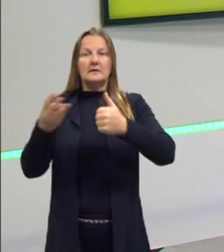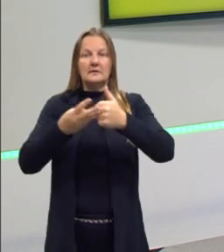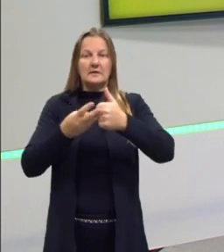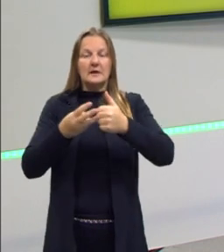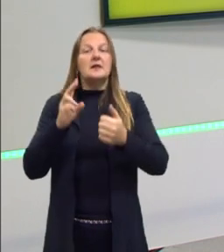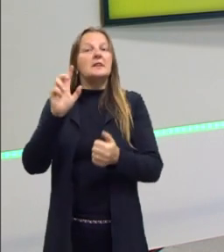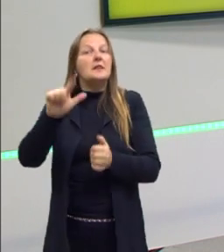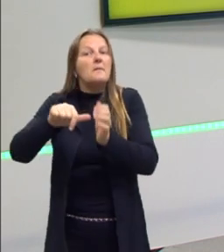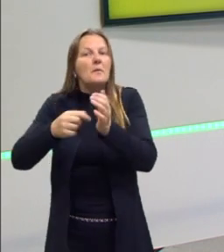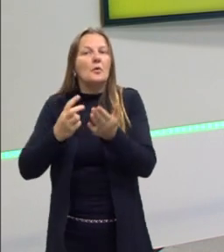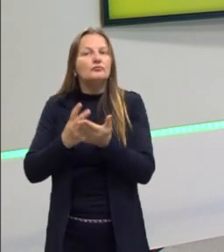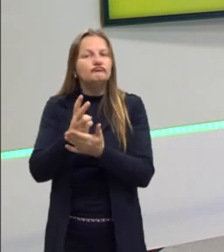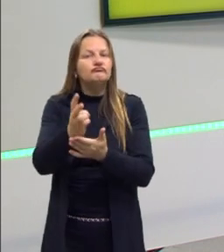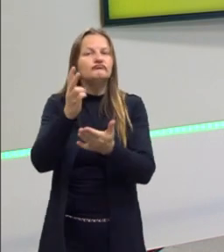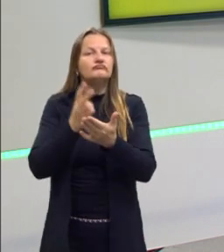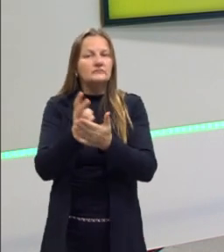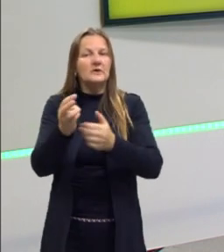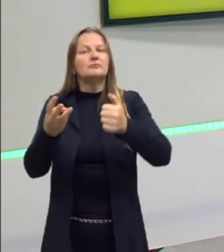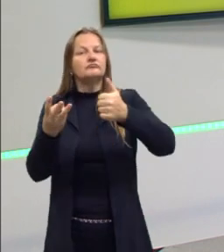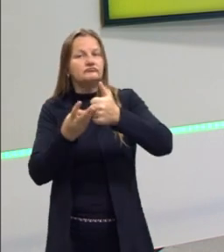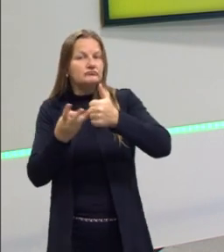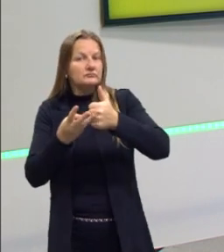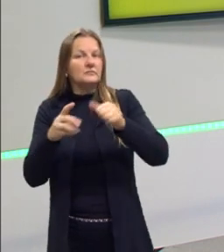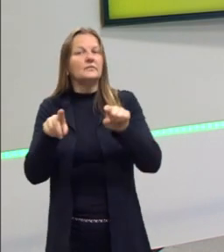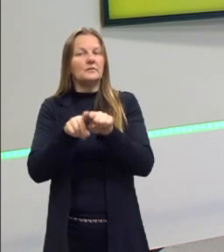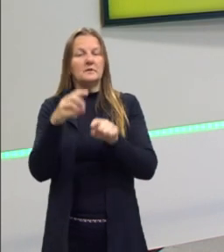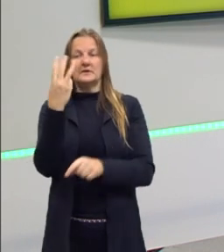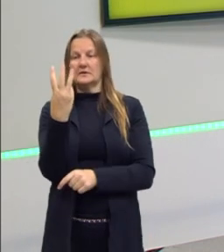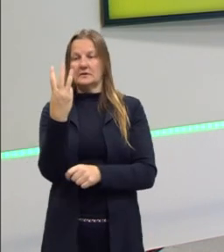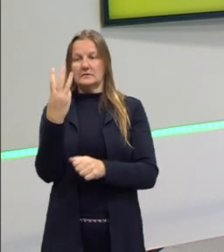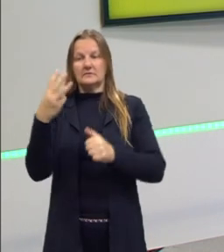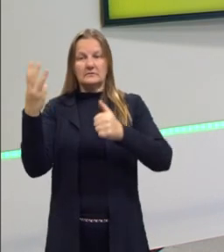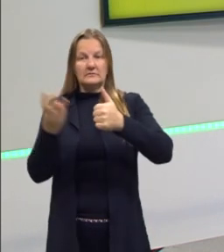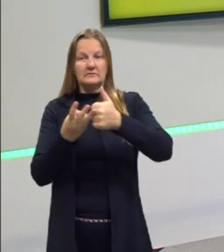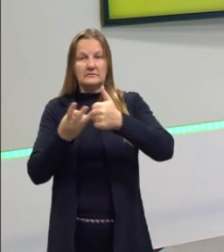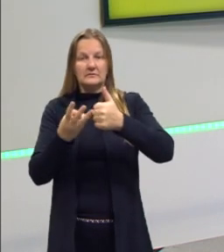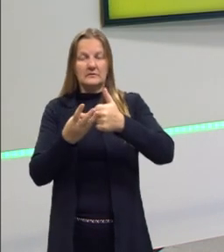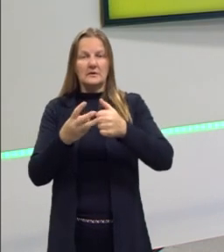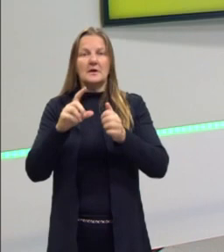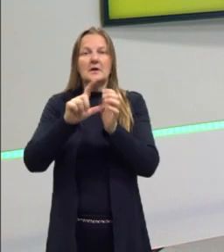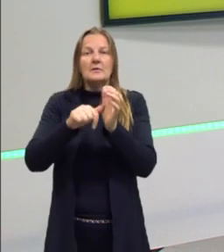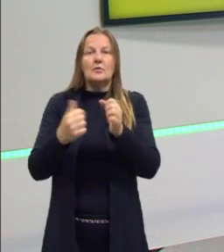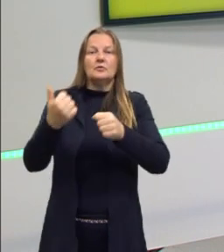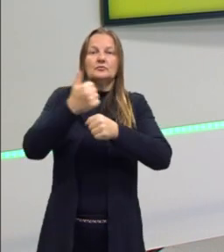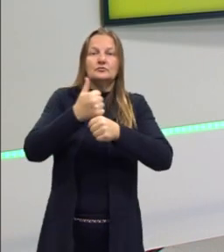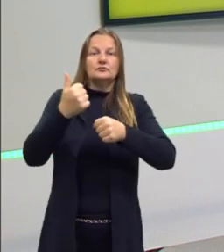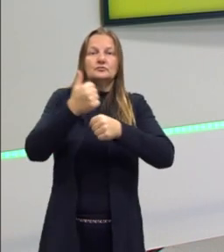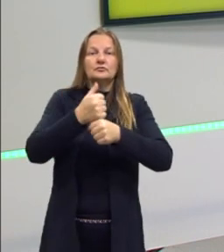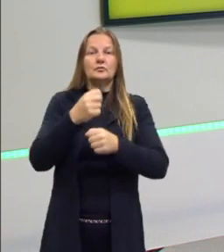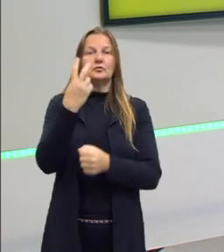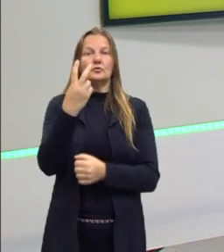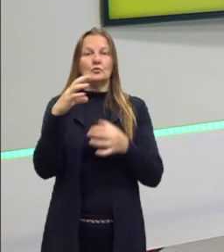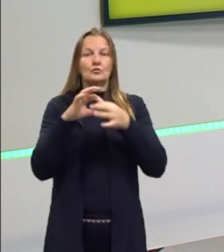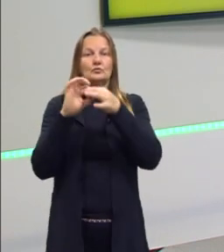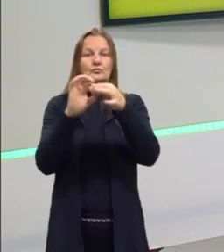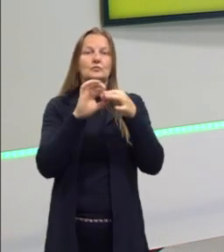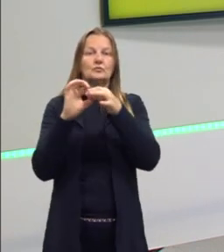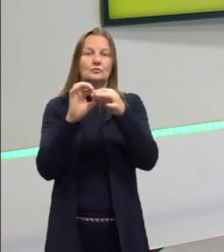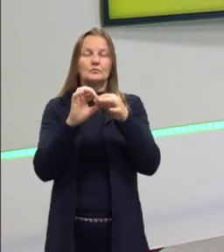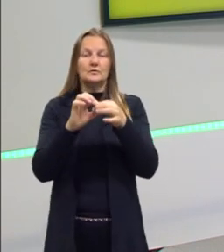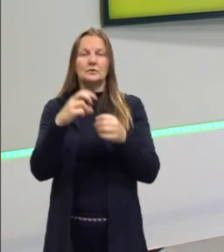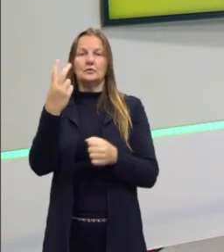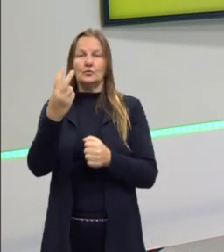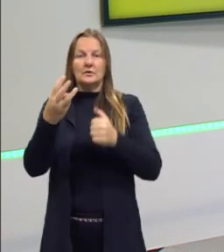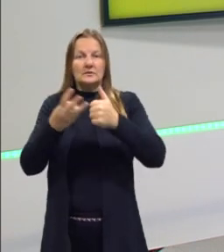permanente, também trina, também com três pessoas. E depois tiveram duas regências unas permanentes. Duas